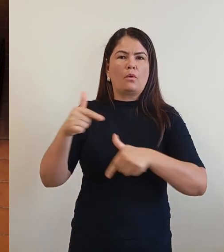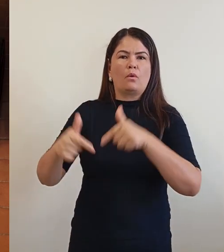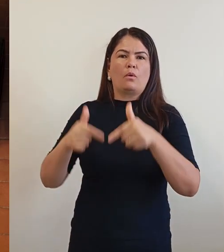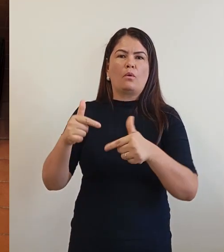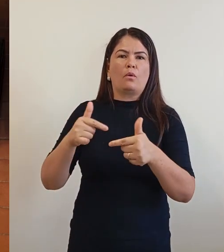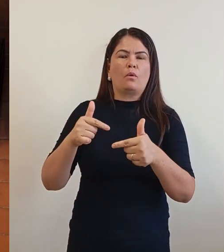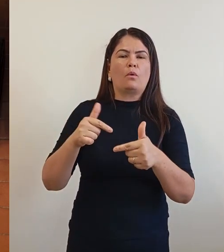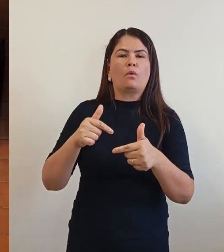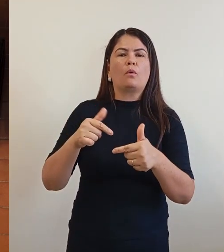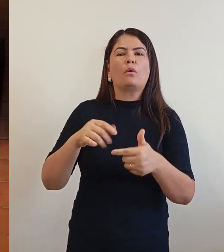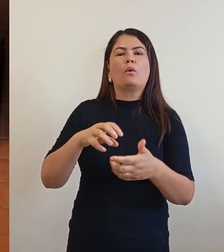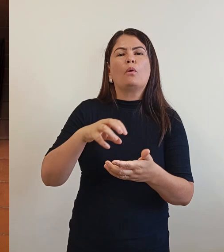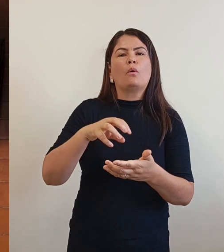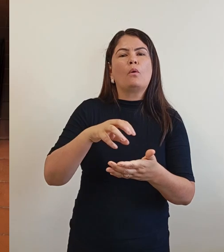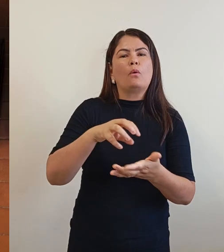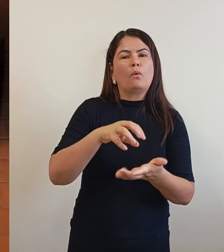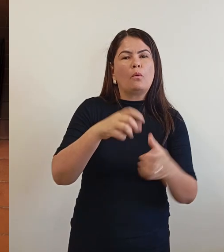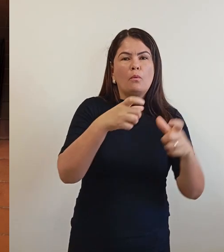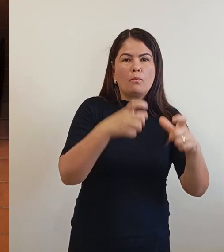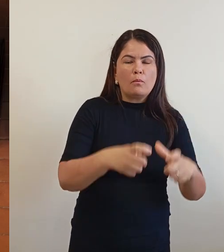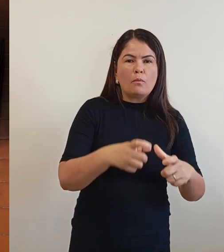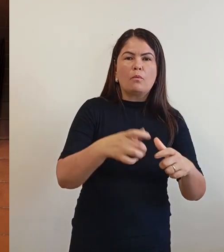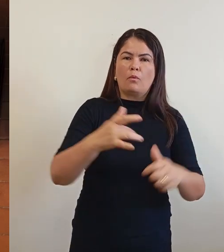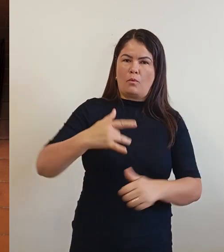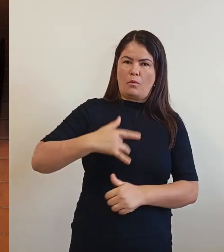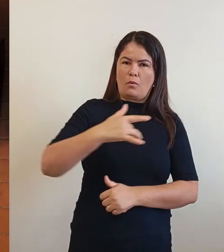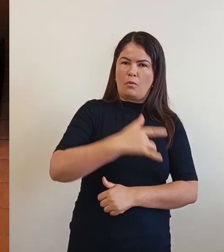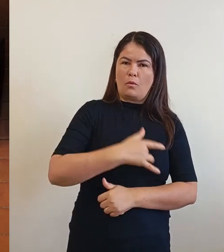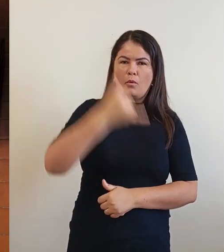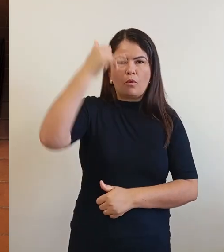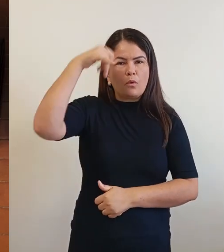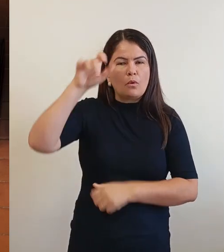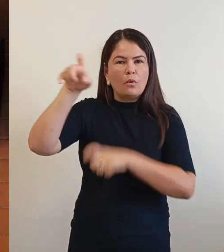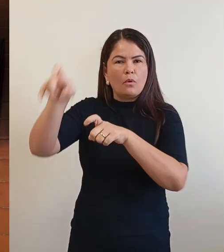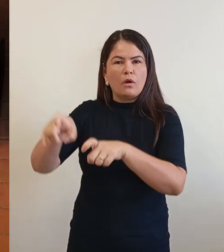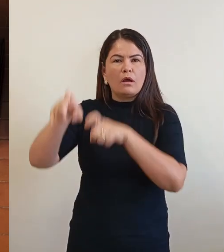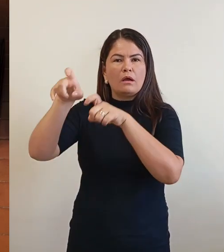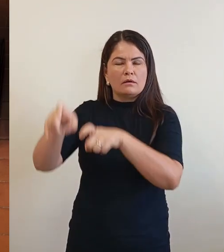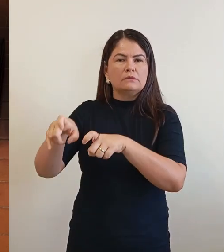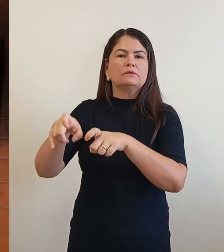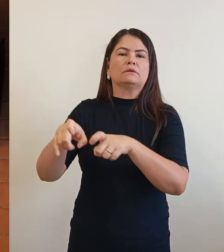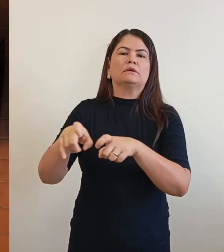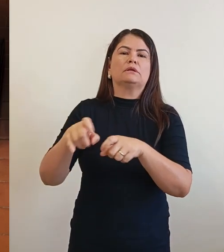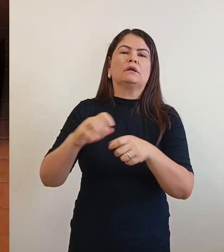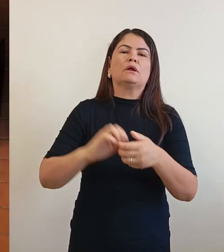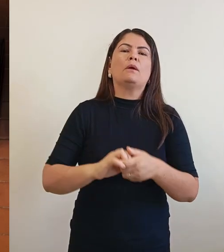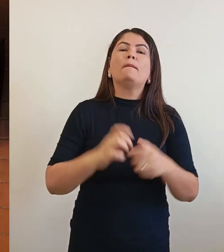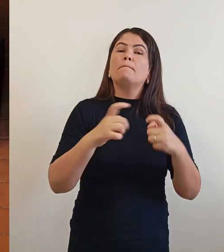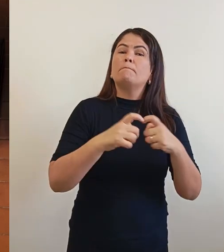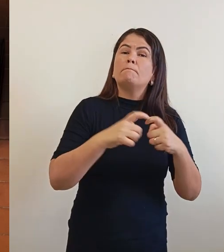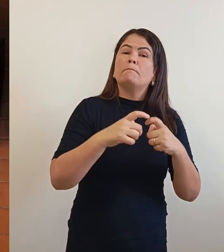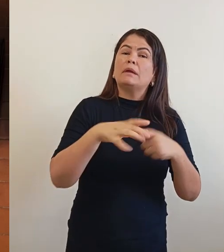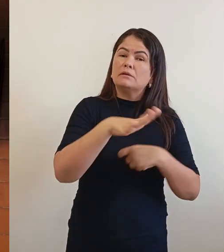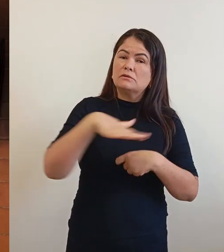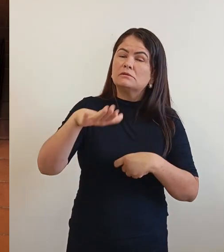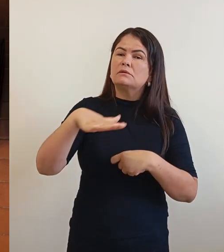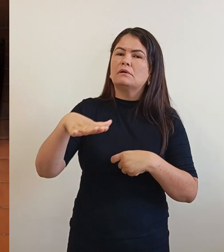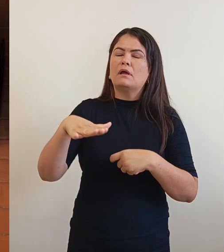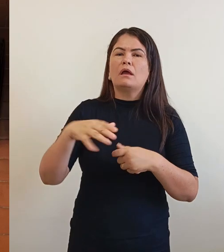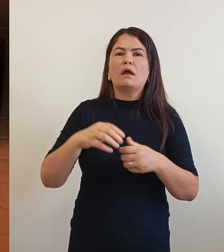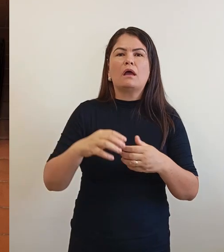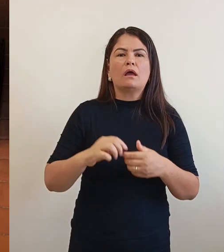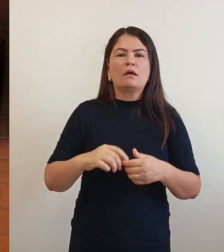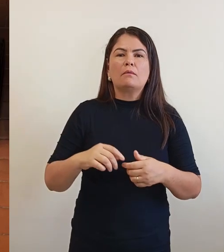médicos, que são os clínicos gerais, poder estar aí, dar esse apoio, que é o primeiro atendimento